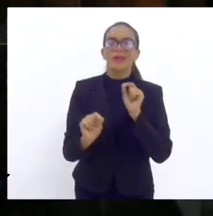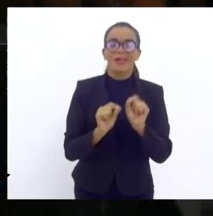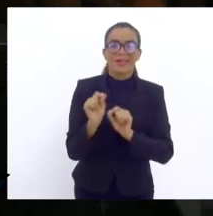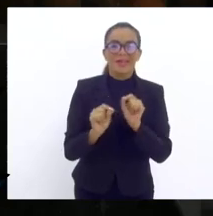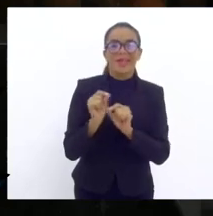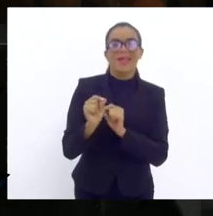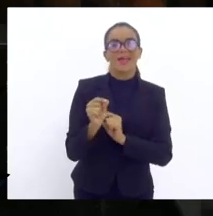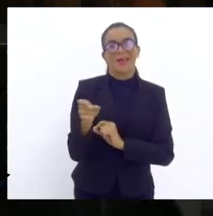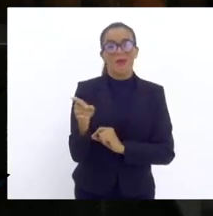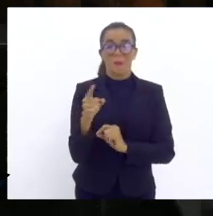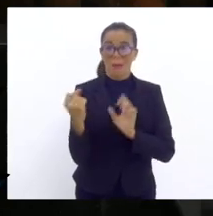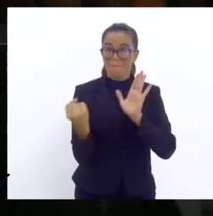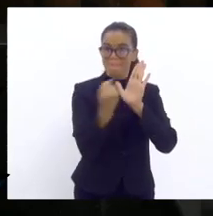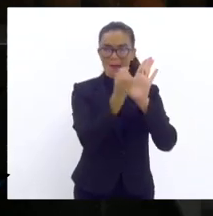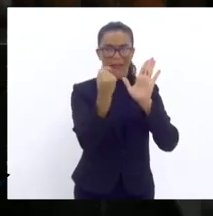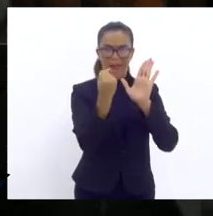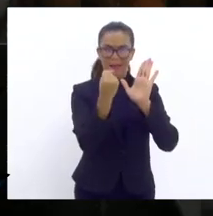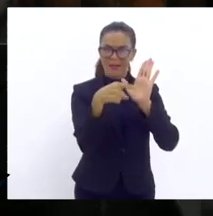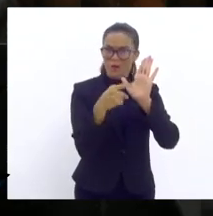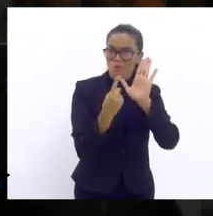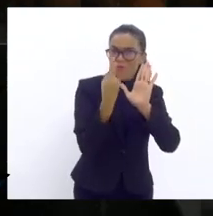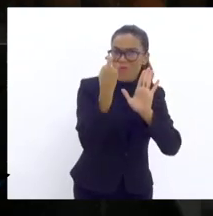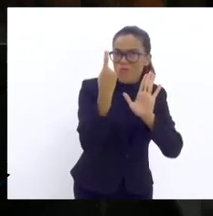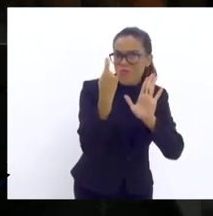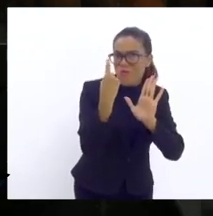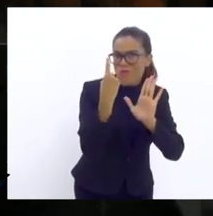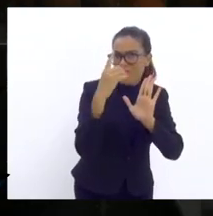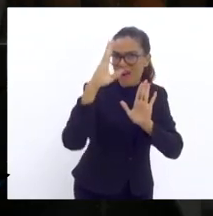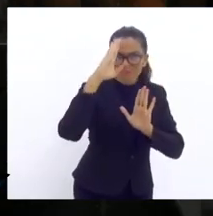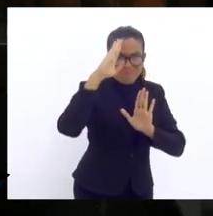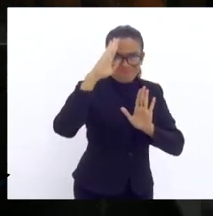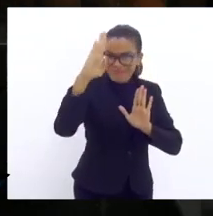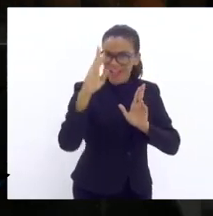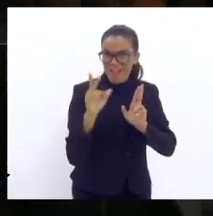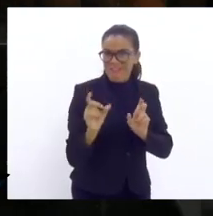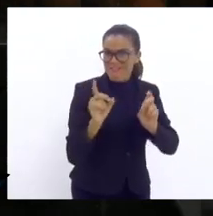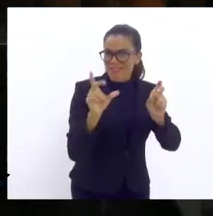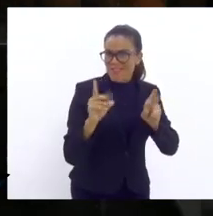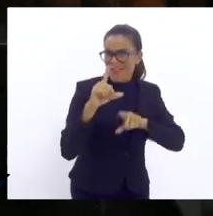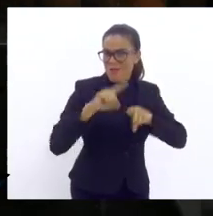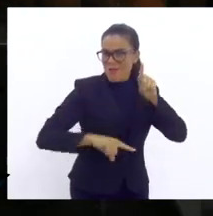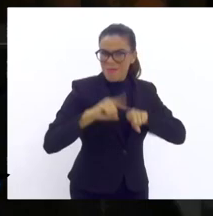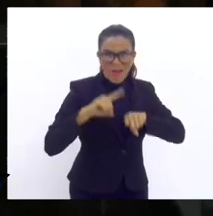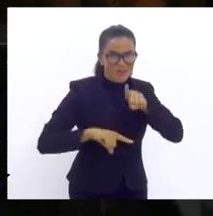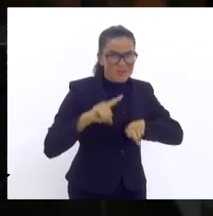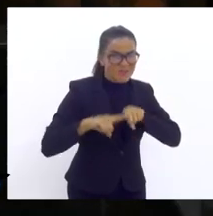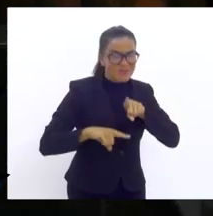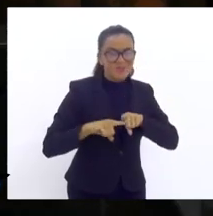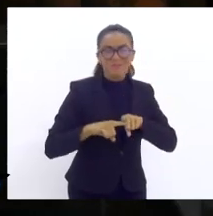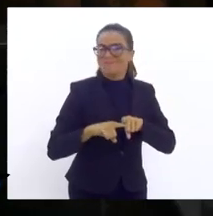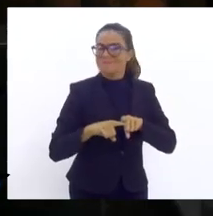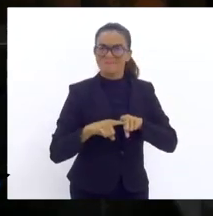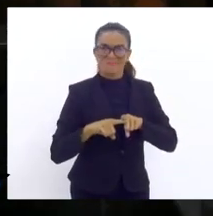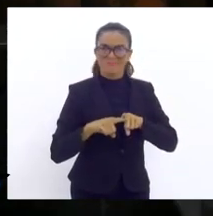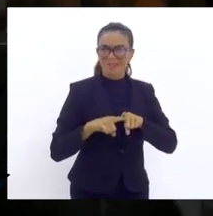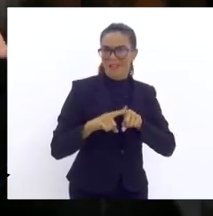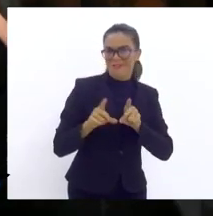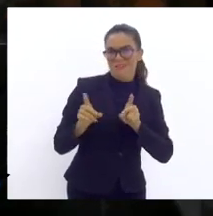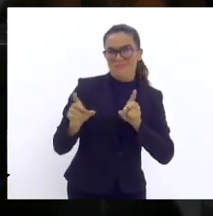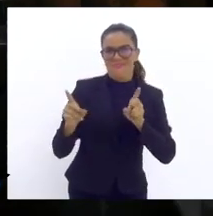determinada marca detém a primazia de vender só o seu produto. A glosa de estar